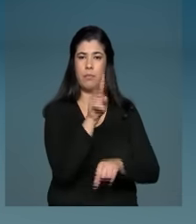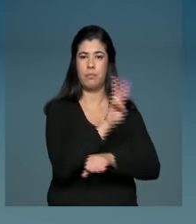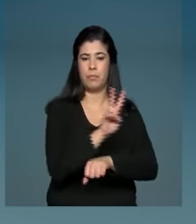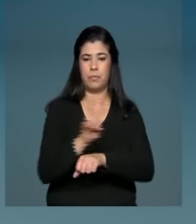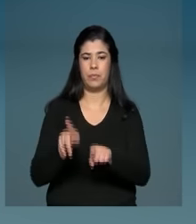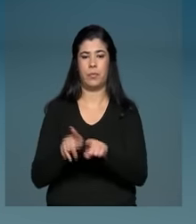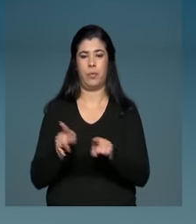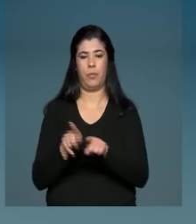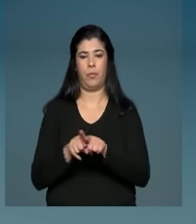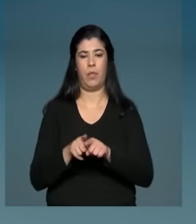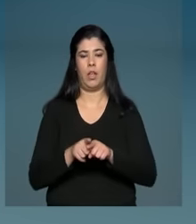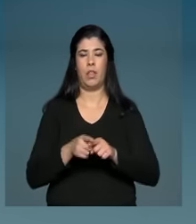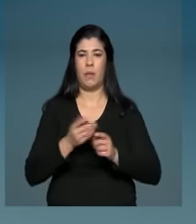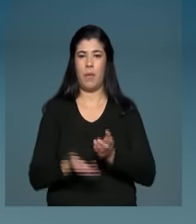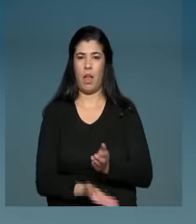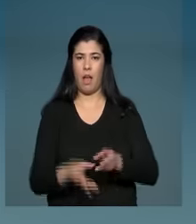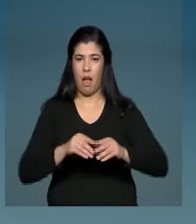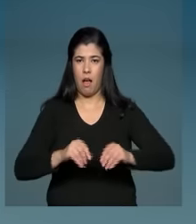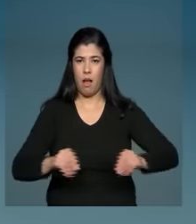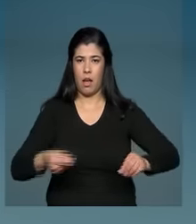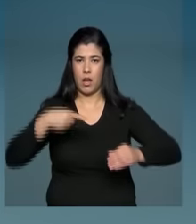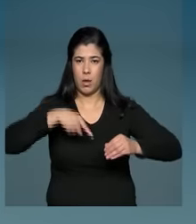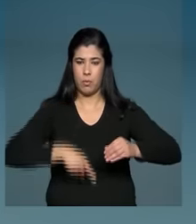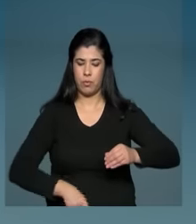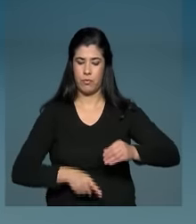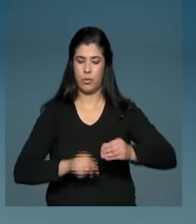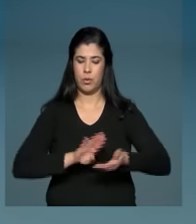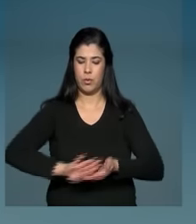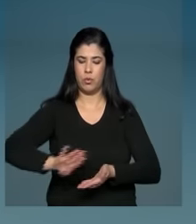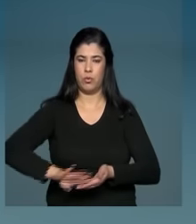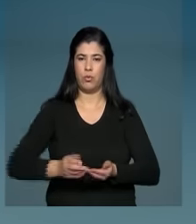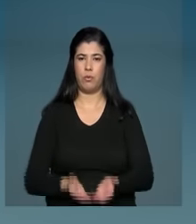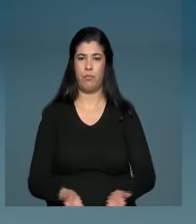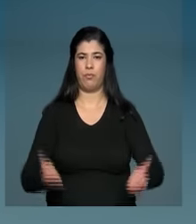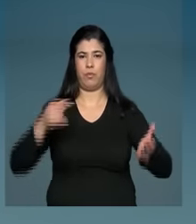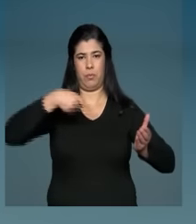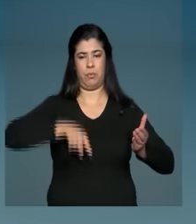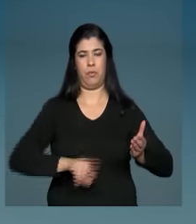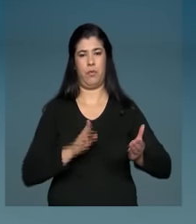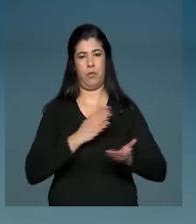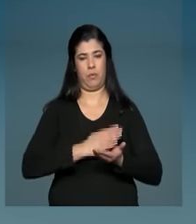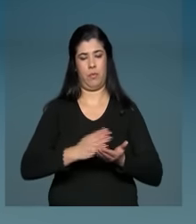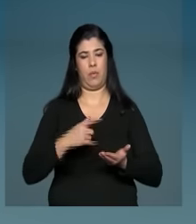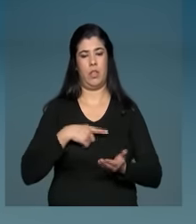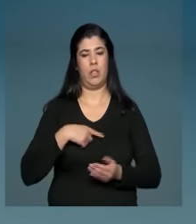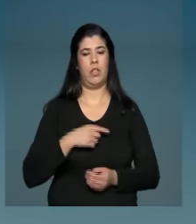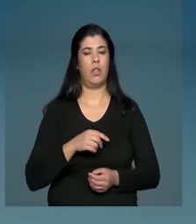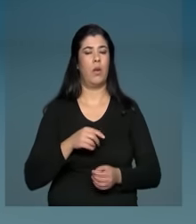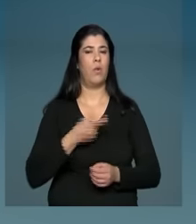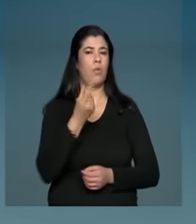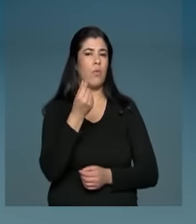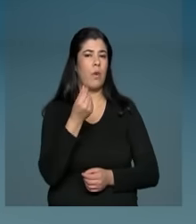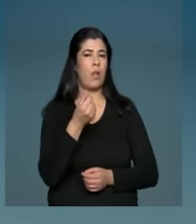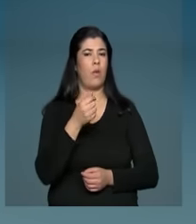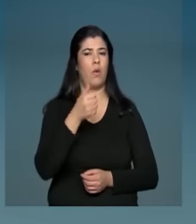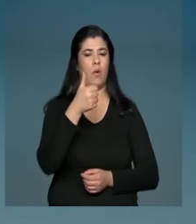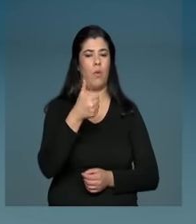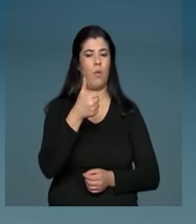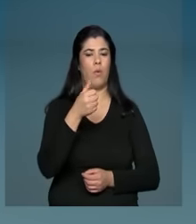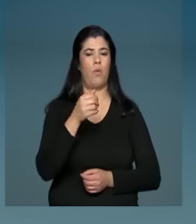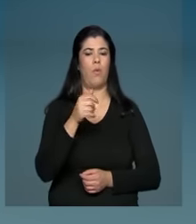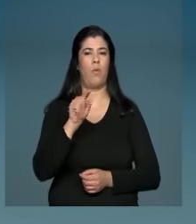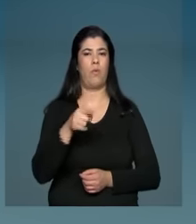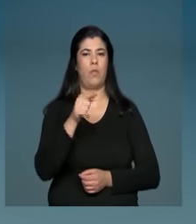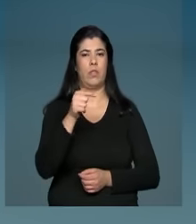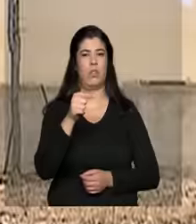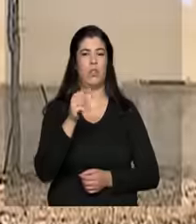para aumentar a profundidade. O investimento já realizado nessa área é de 1 bilhão e 700 milhões